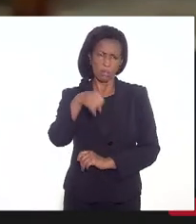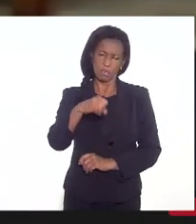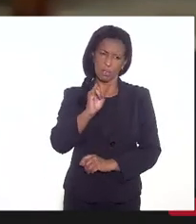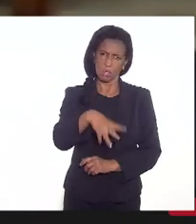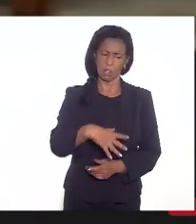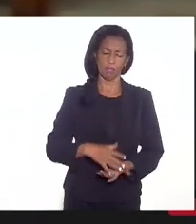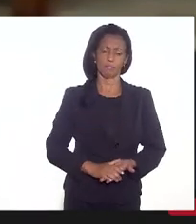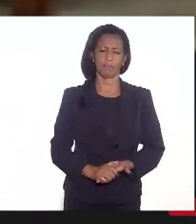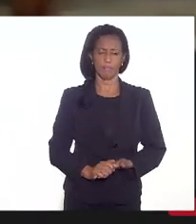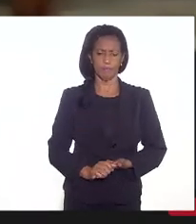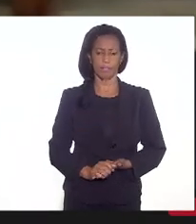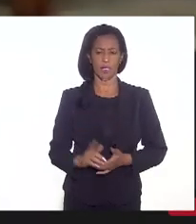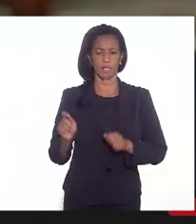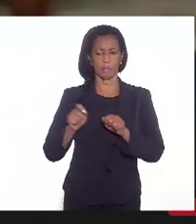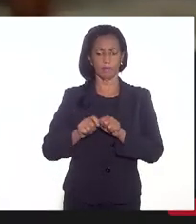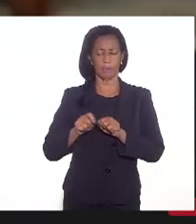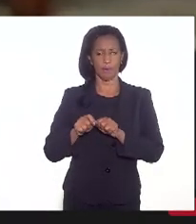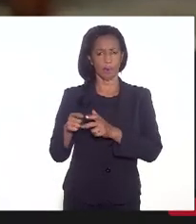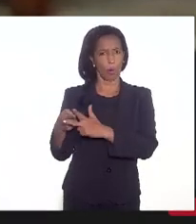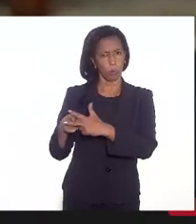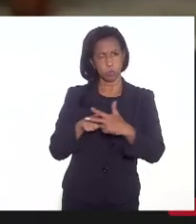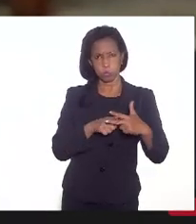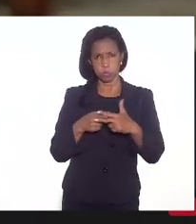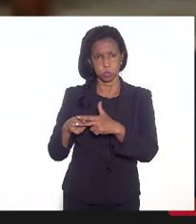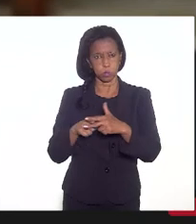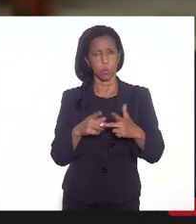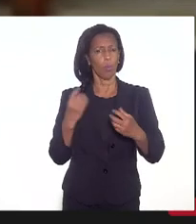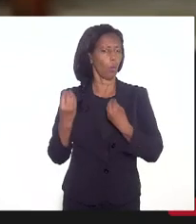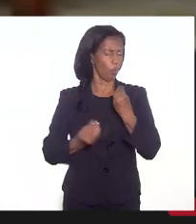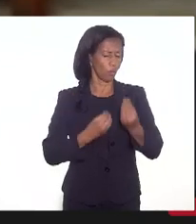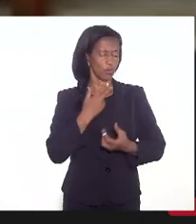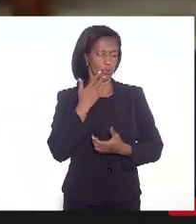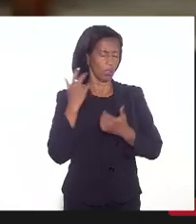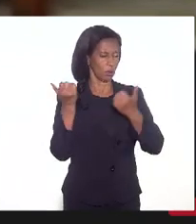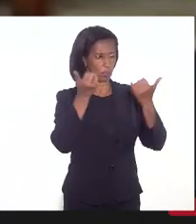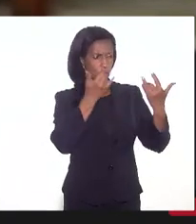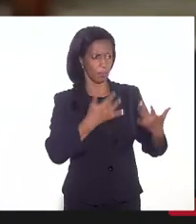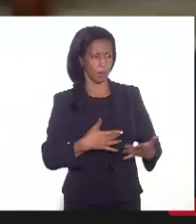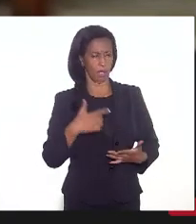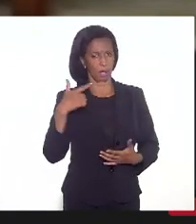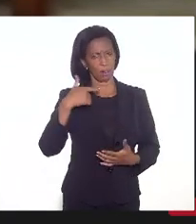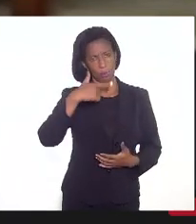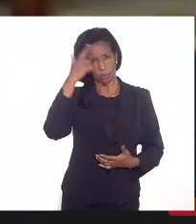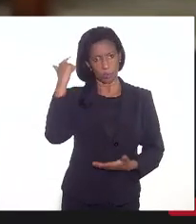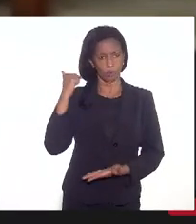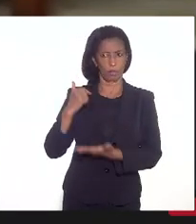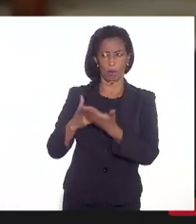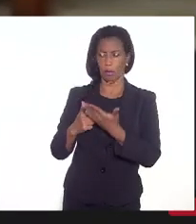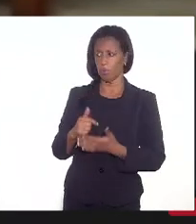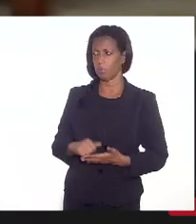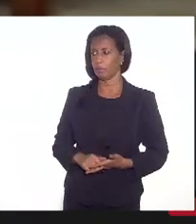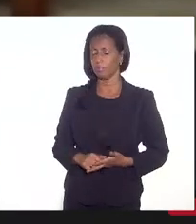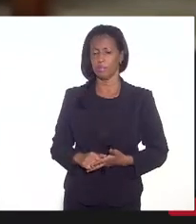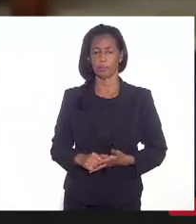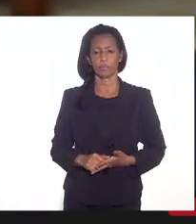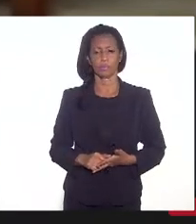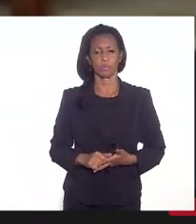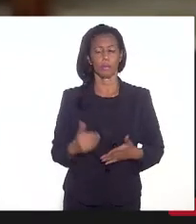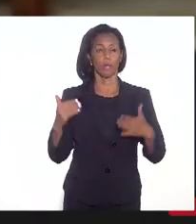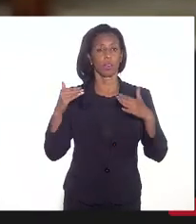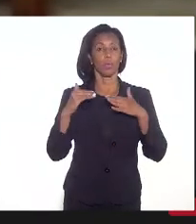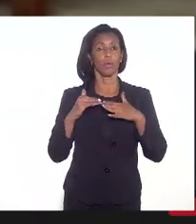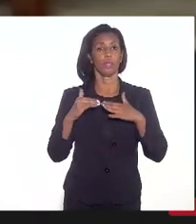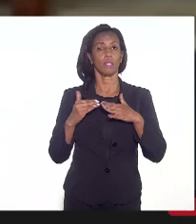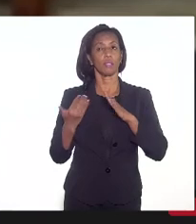fazer os ajustes, como já falei aqui, o deputado Luiz Paulo, e com relação ao que vai ser,